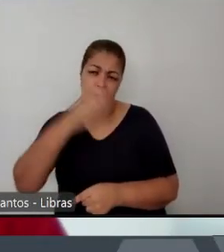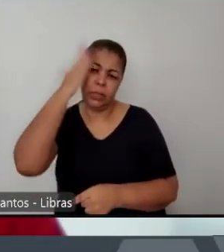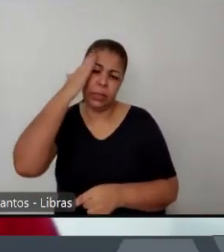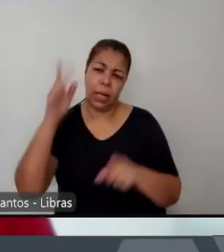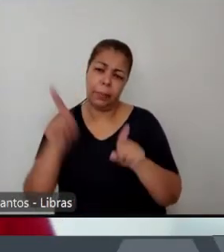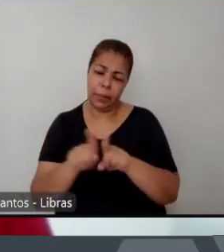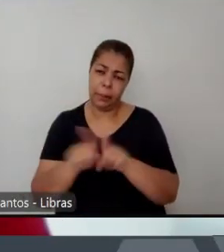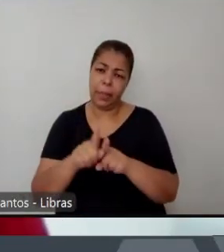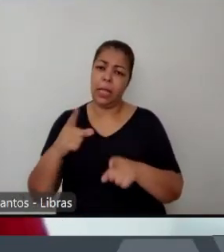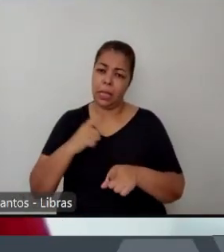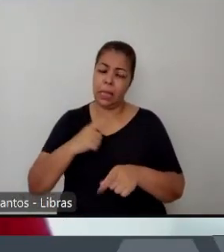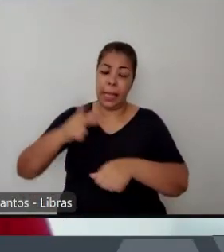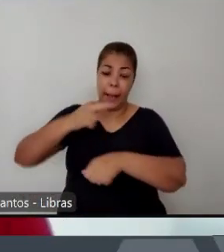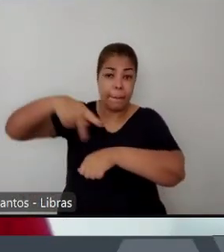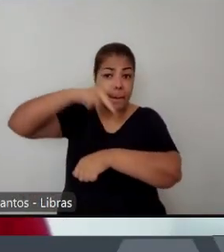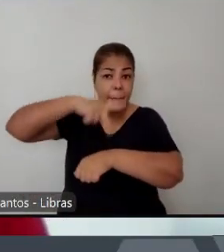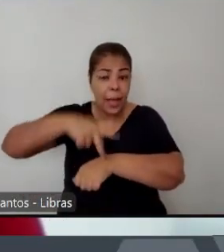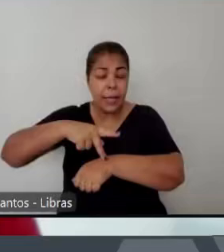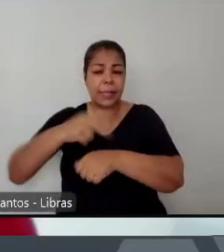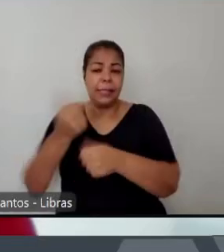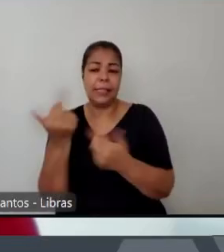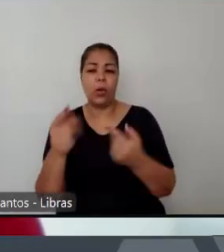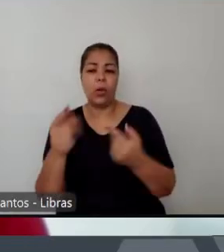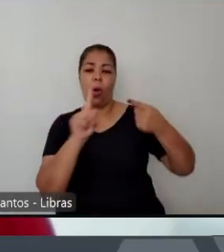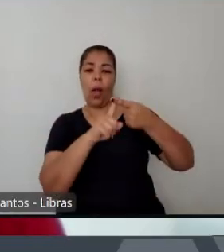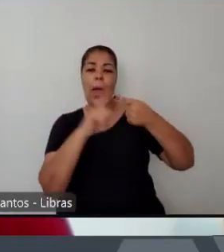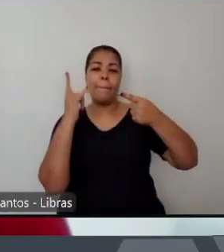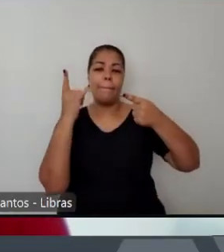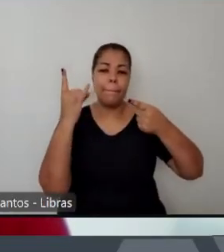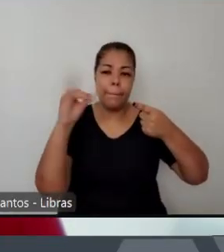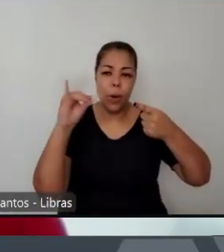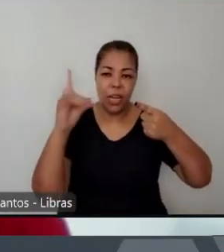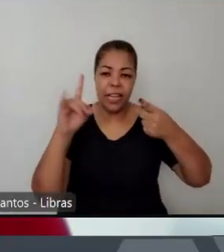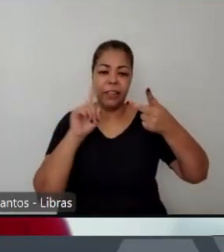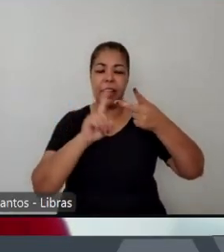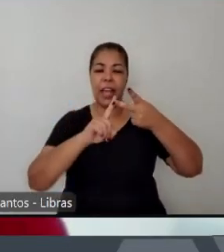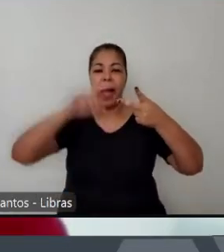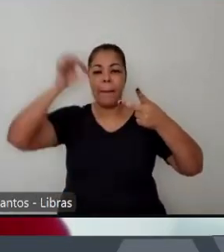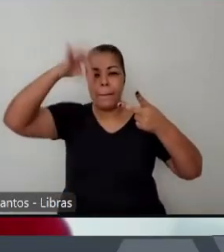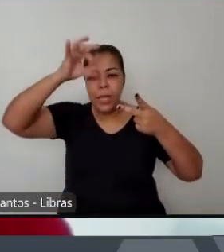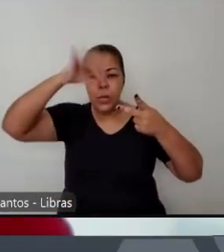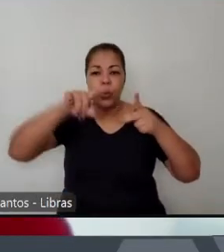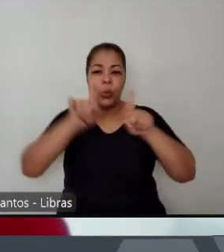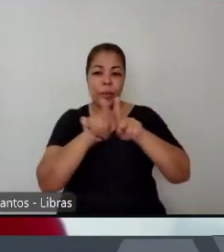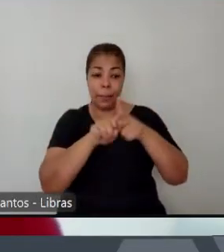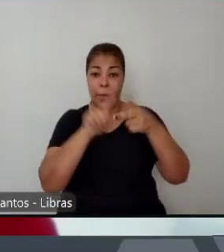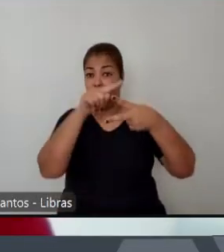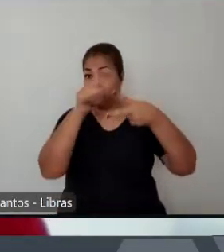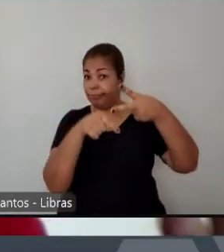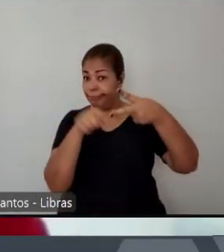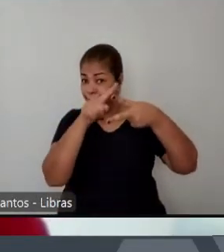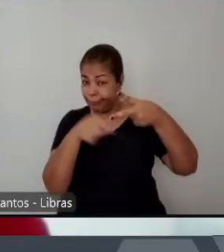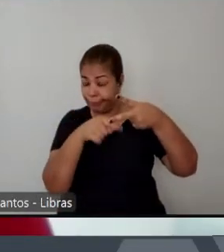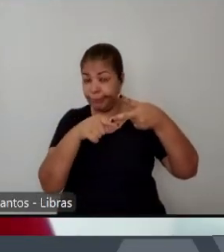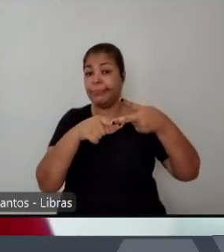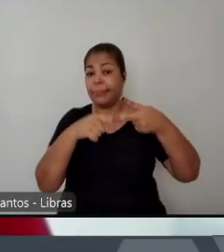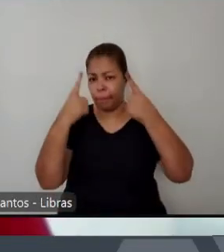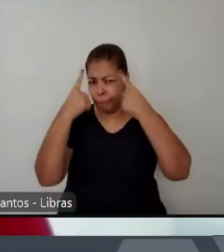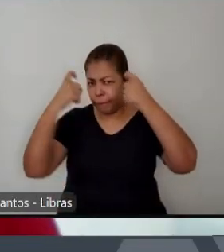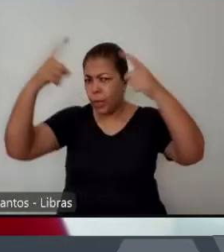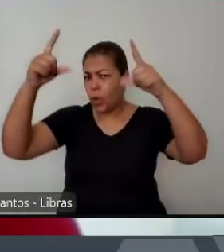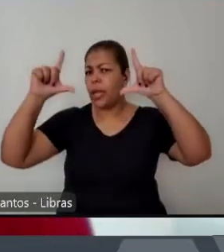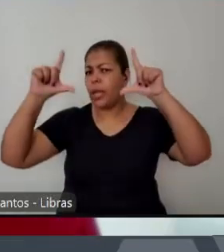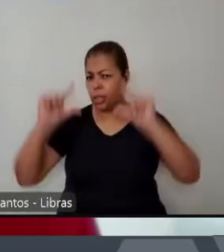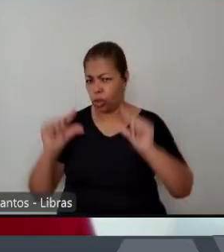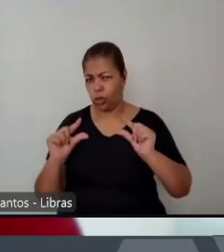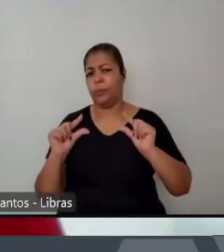que vivem também em contextos de tráfico de drogas mas que a violência é muito baixa 5 homicídios por 100 mil habitantes sempre foi muito abaixo